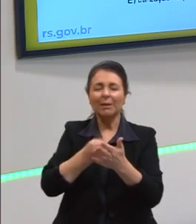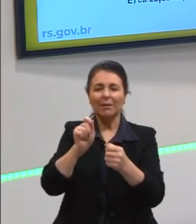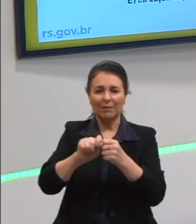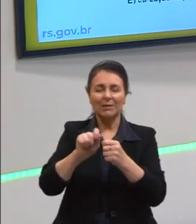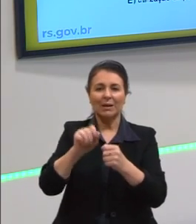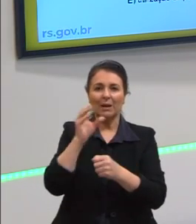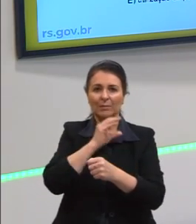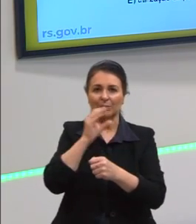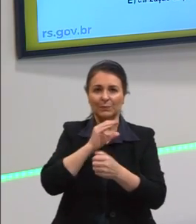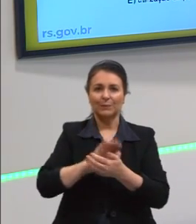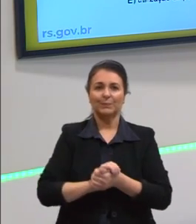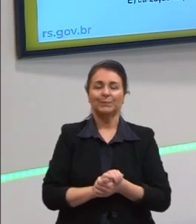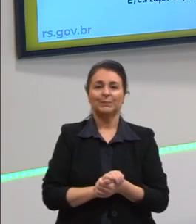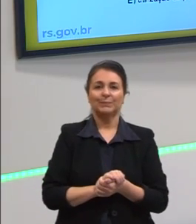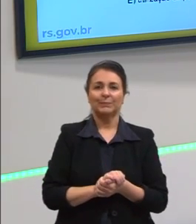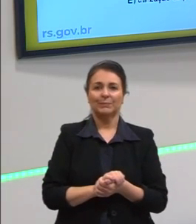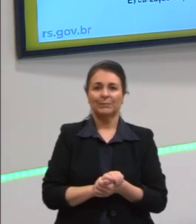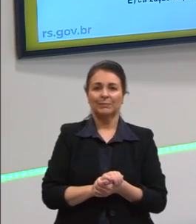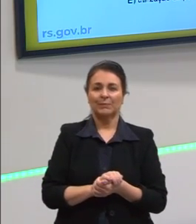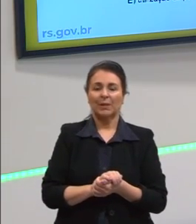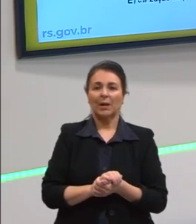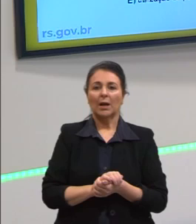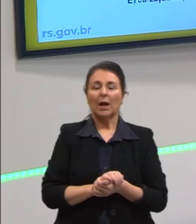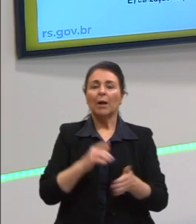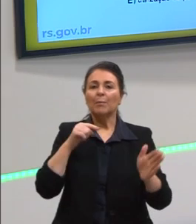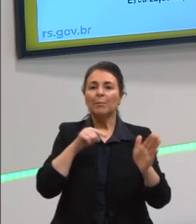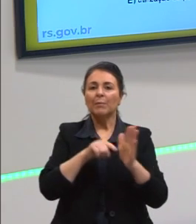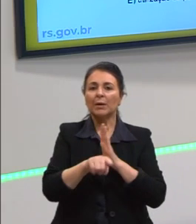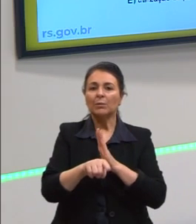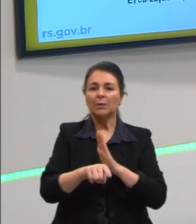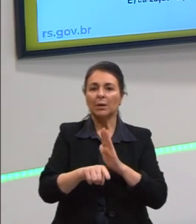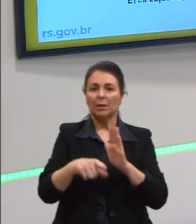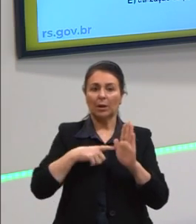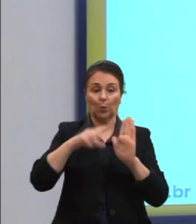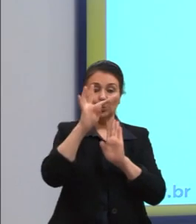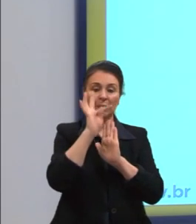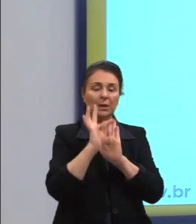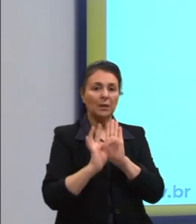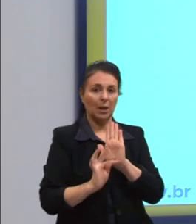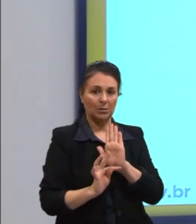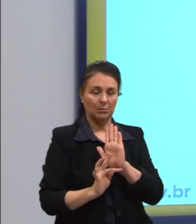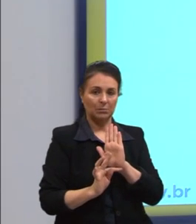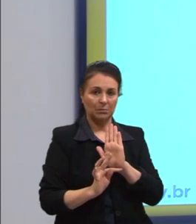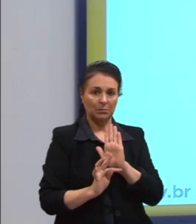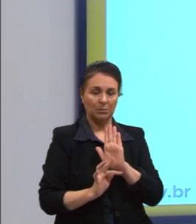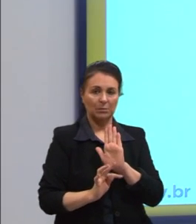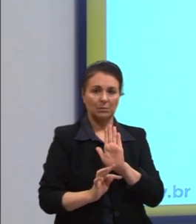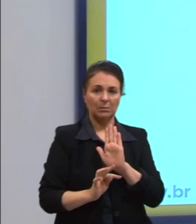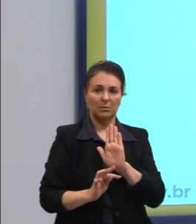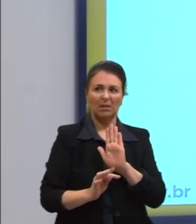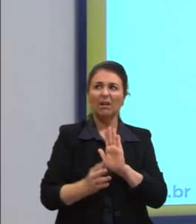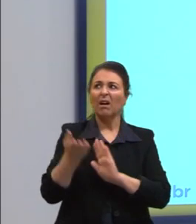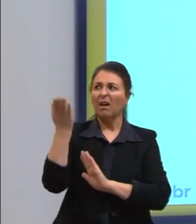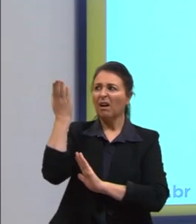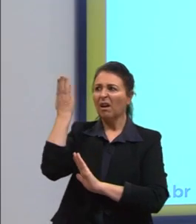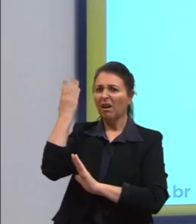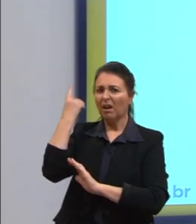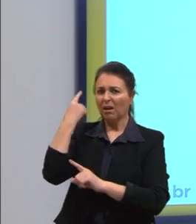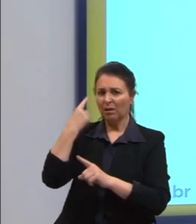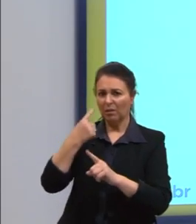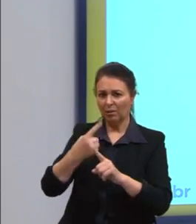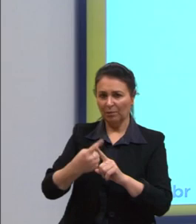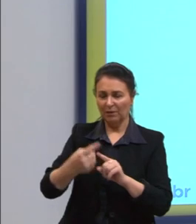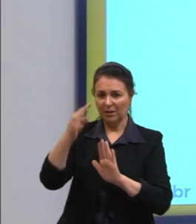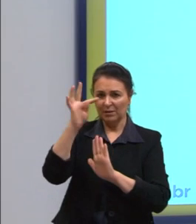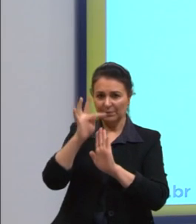ela rapidinho. A nossa questão ali tem um texto, que é Era Uma Vez. O texto nos